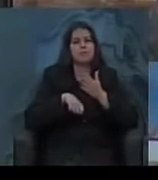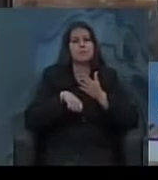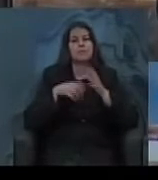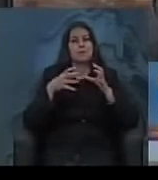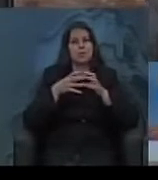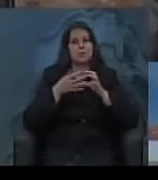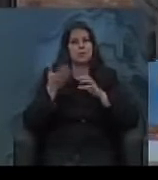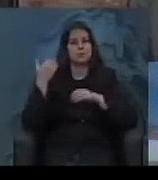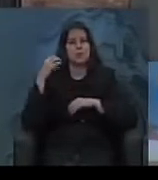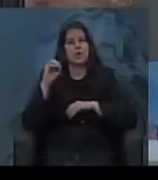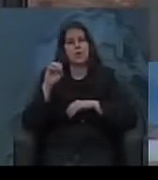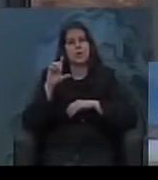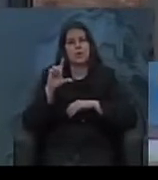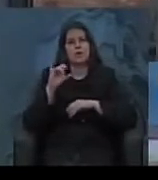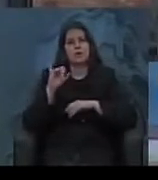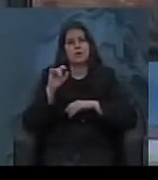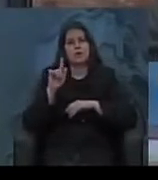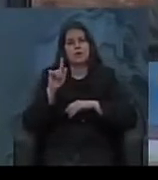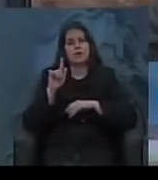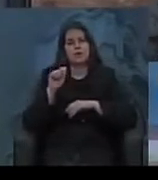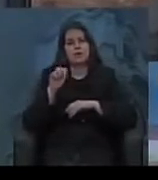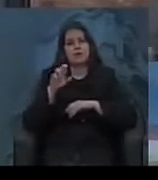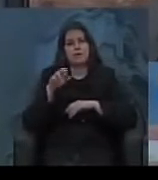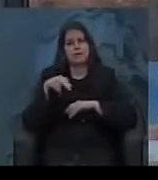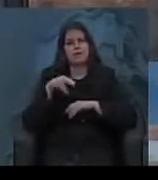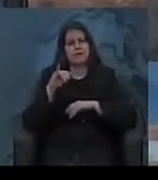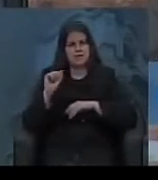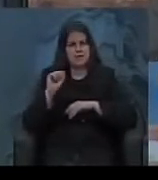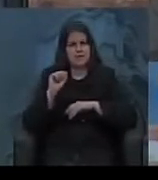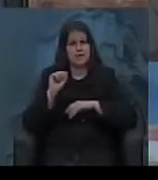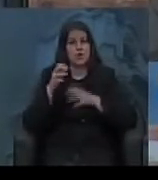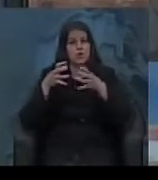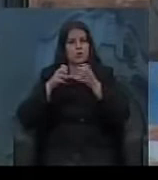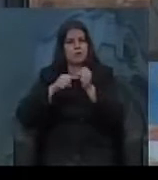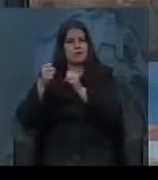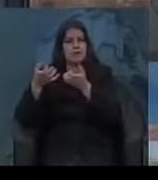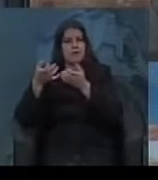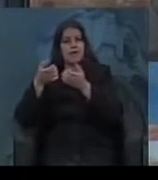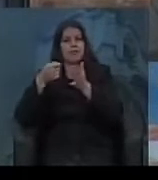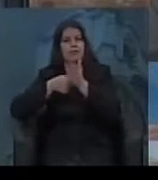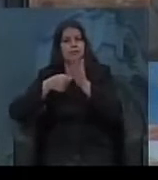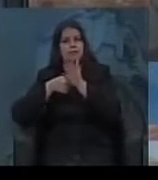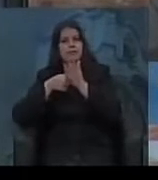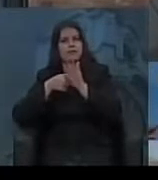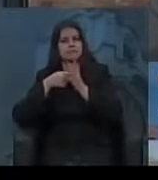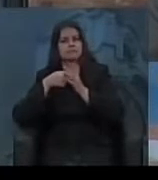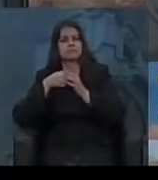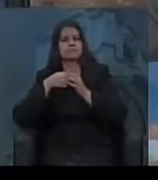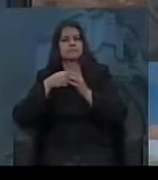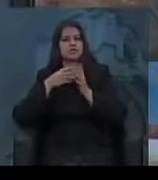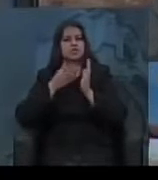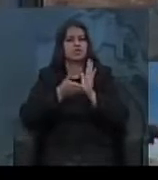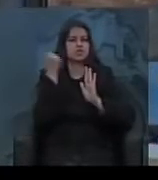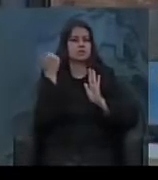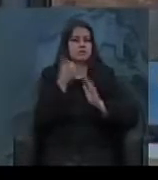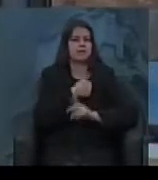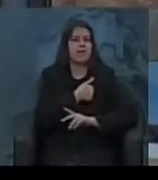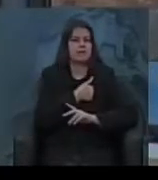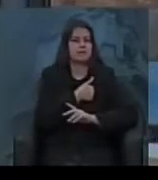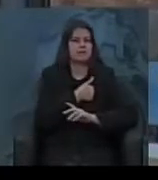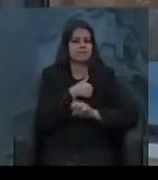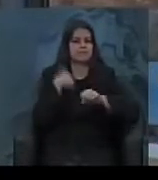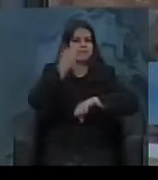oligarquia que foi deslocada do poder, tentar derrubar o Vargas e chegar ao poder, de certa forma, vai ser